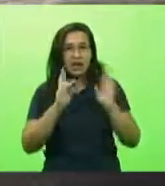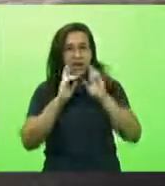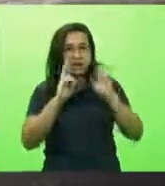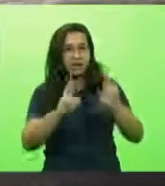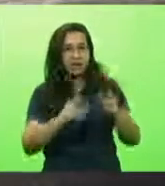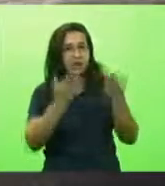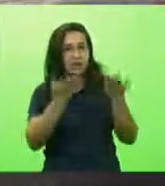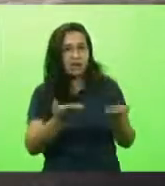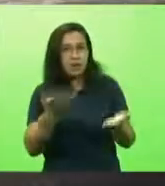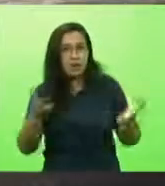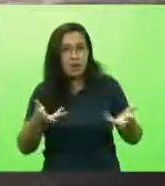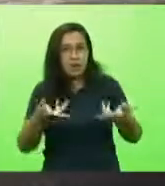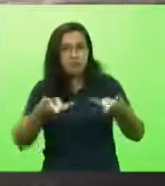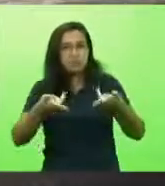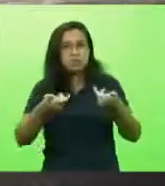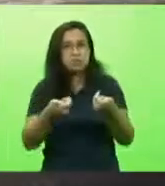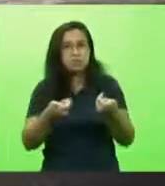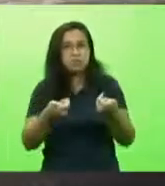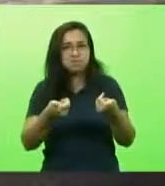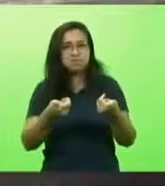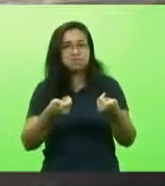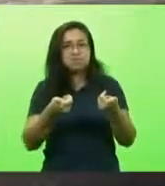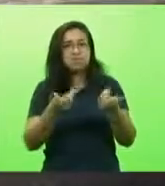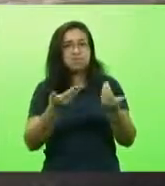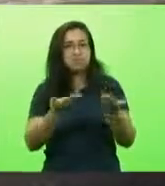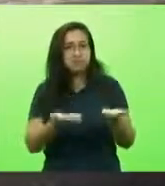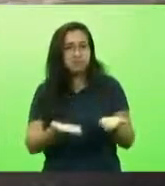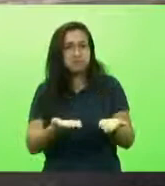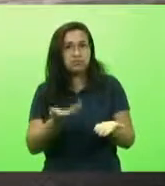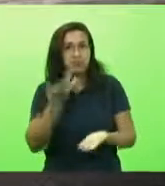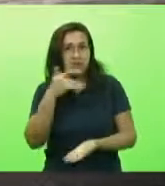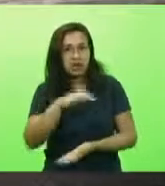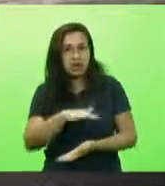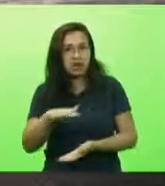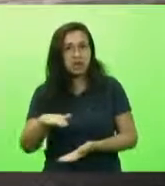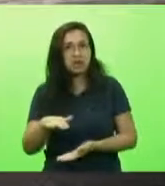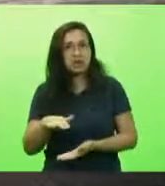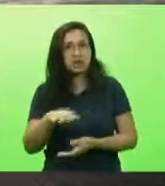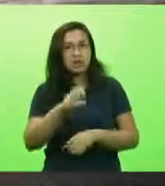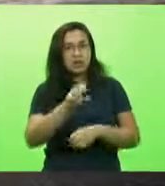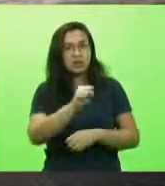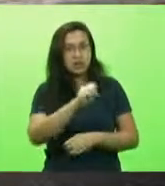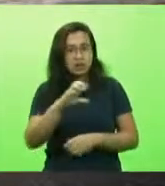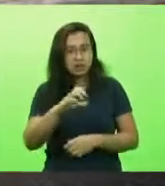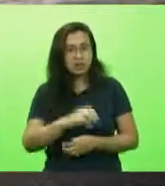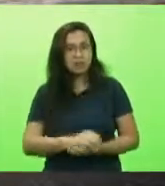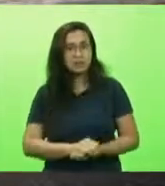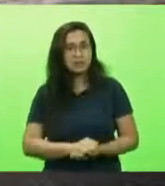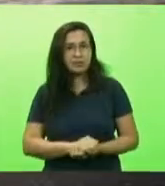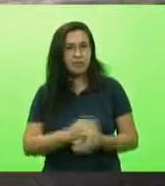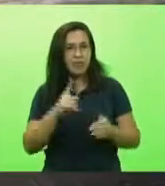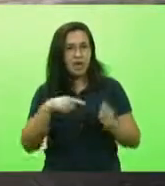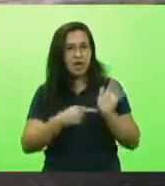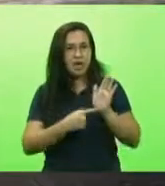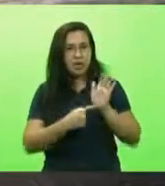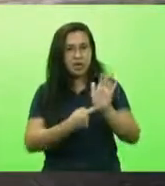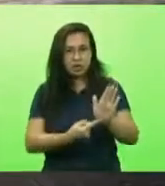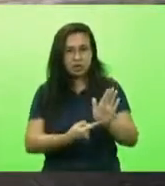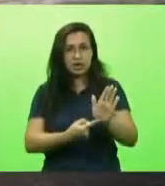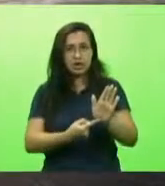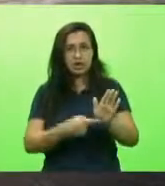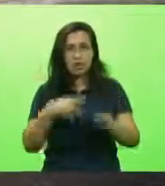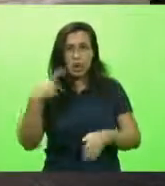ao atendimento aos catarinenses. Eu quero entender se essa não foi uma indicação feita por